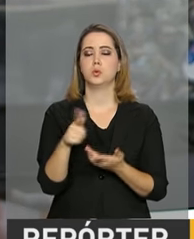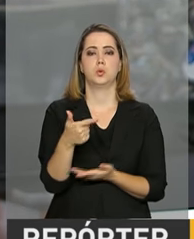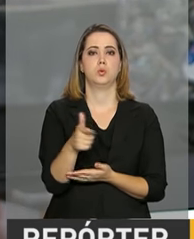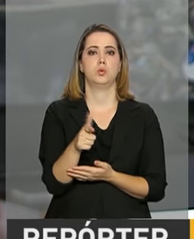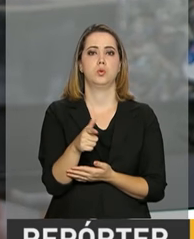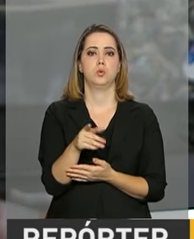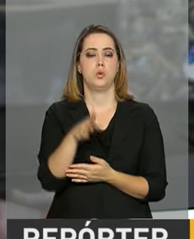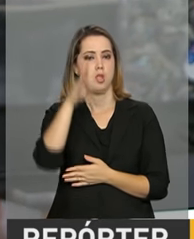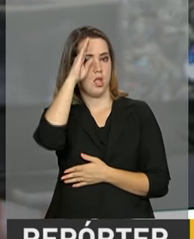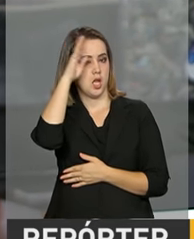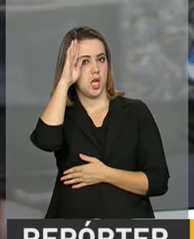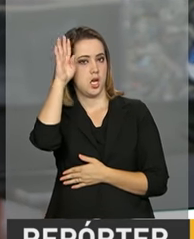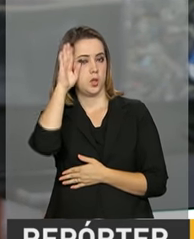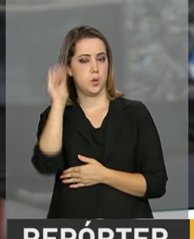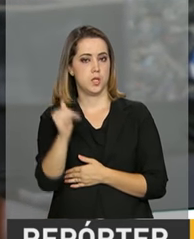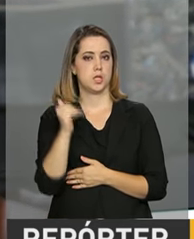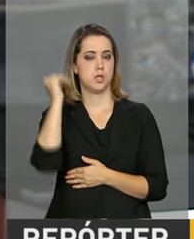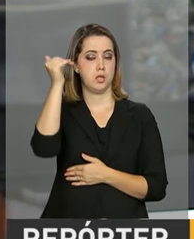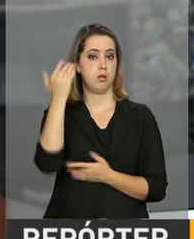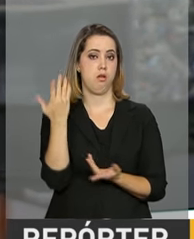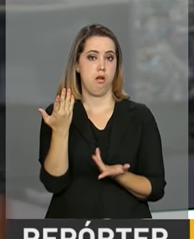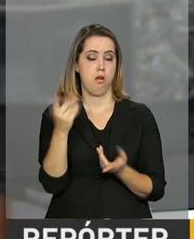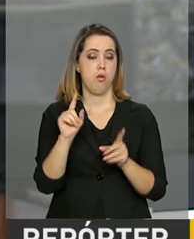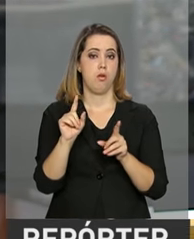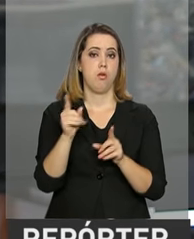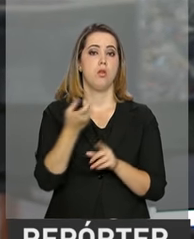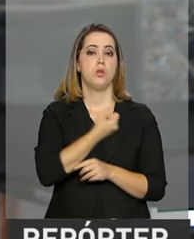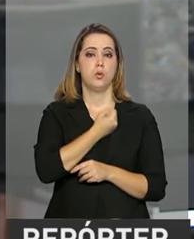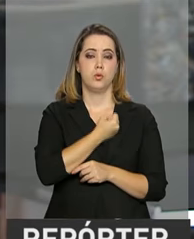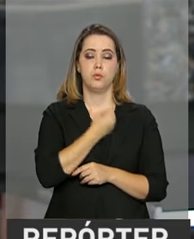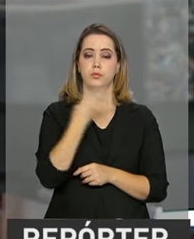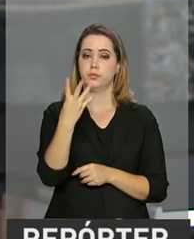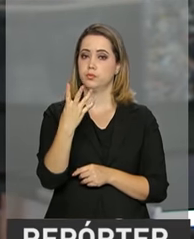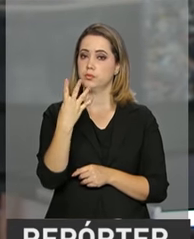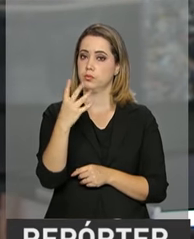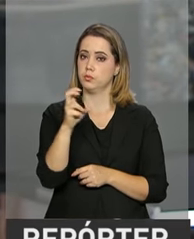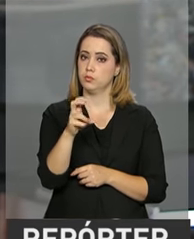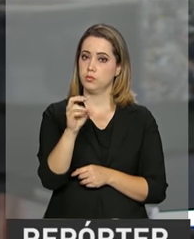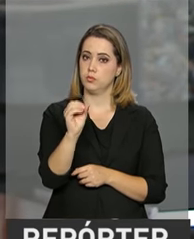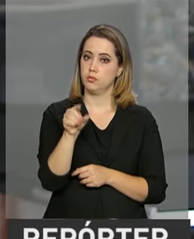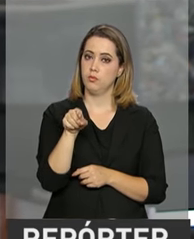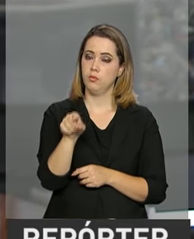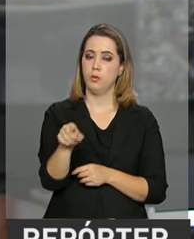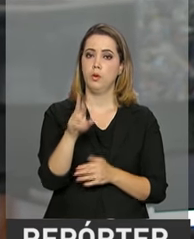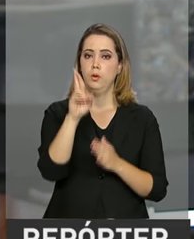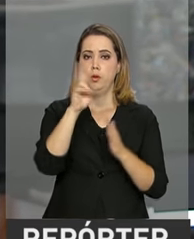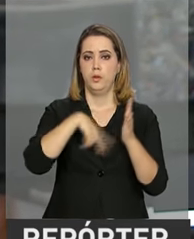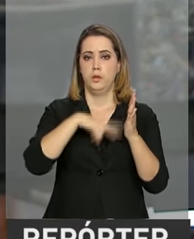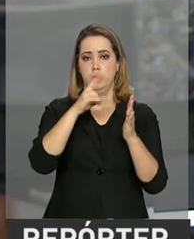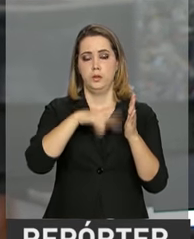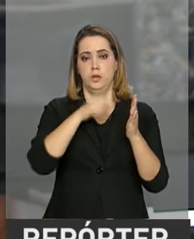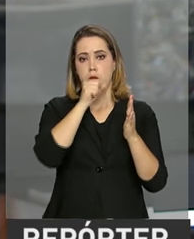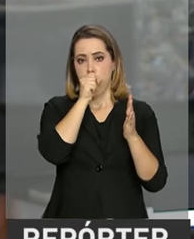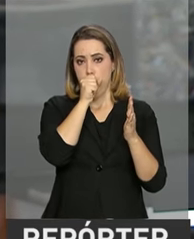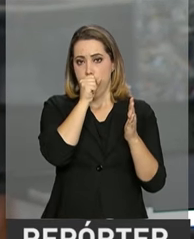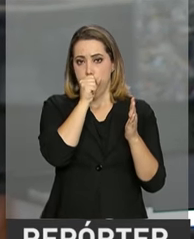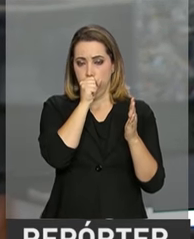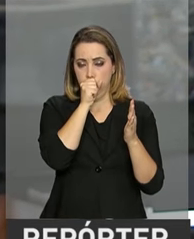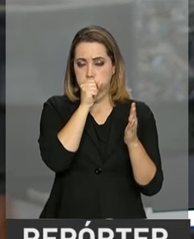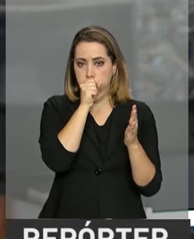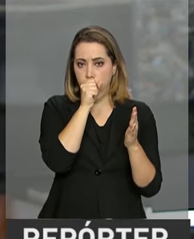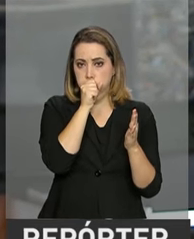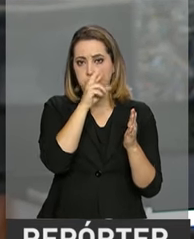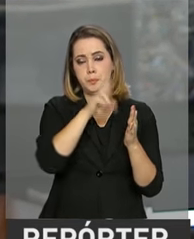ter diploma de curso superior, ter tirado no mínimo 450 pontos na redação, aliás, no Enem de